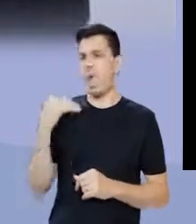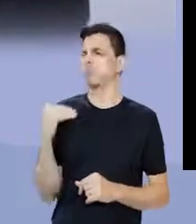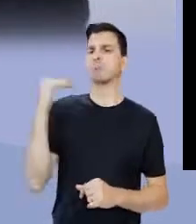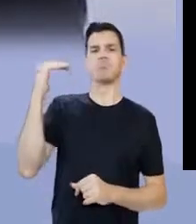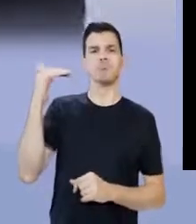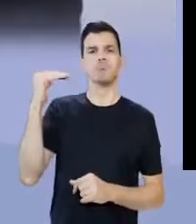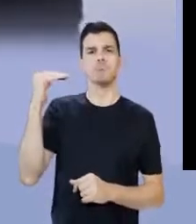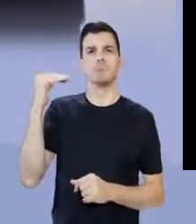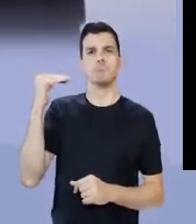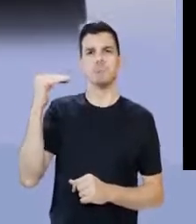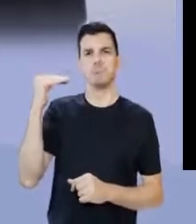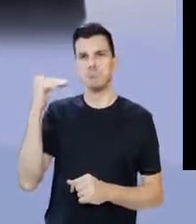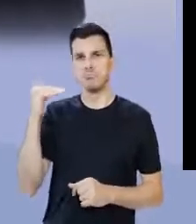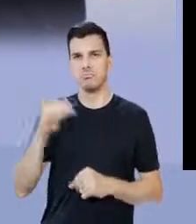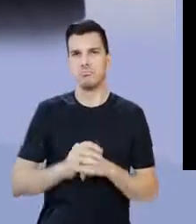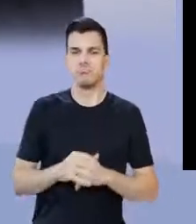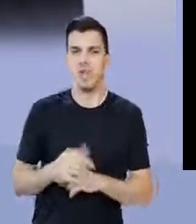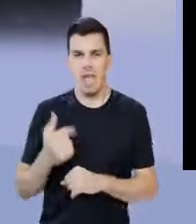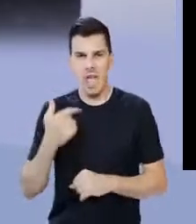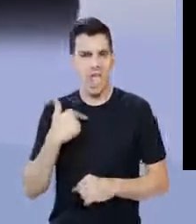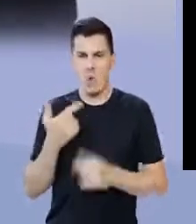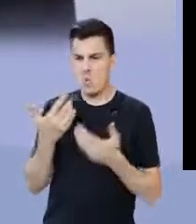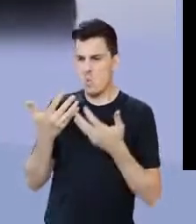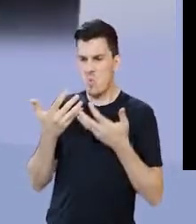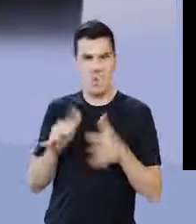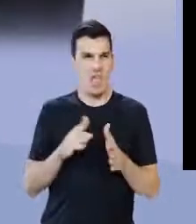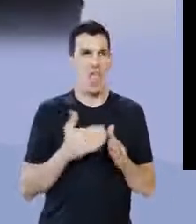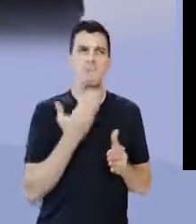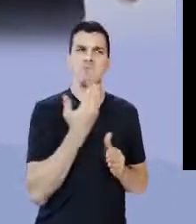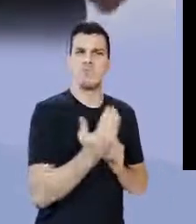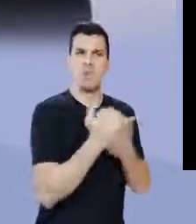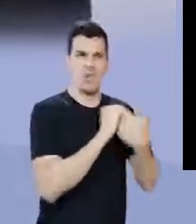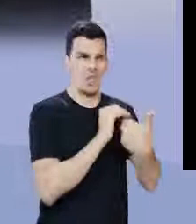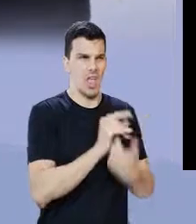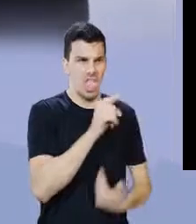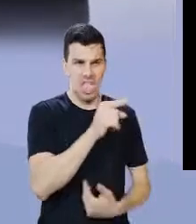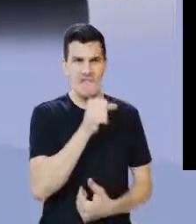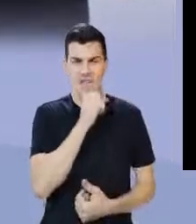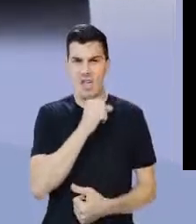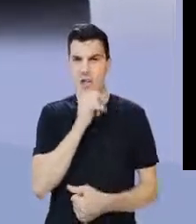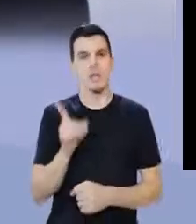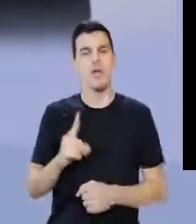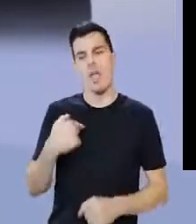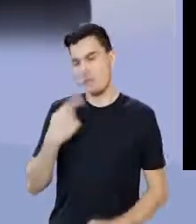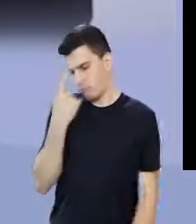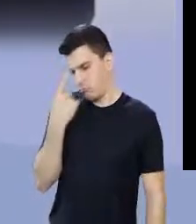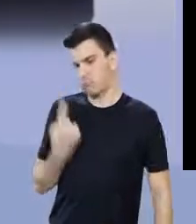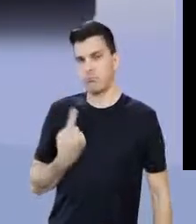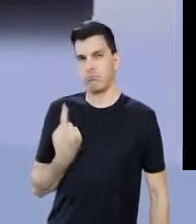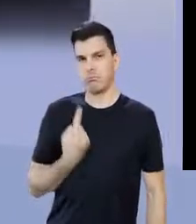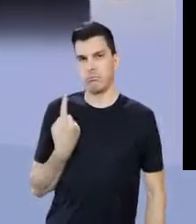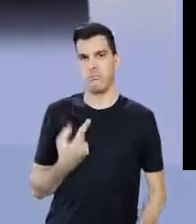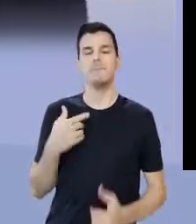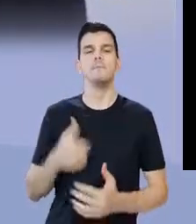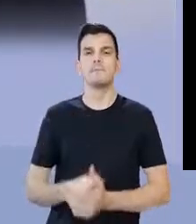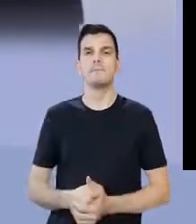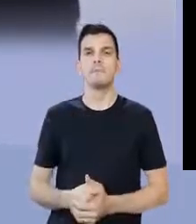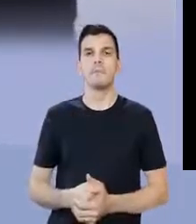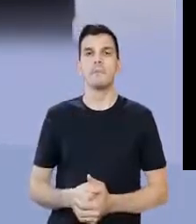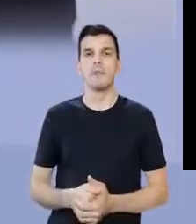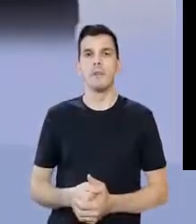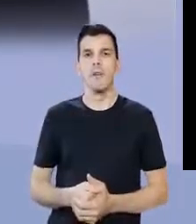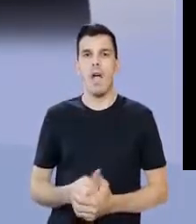ele se dizia, o maioral, rejeita se aconselhar com os mais velhos, passa a governar sozinho.